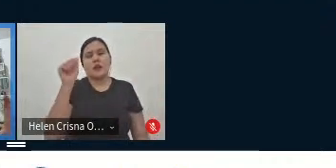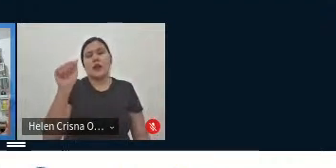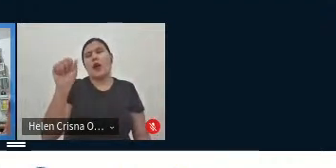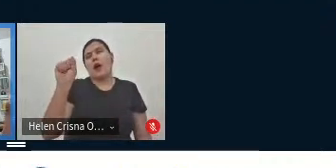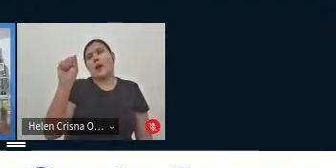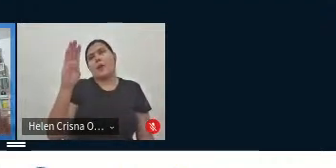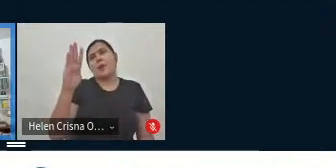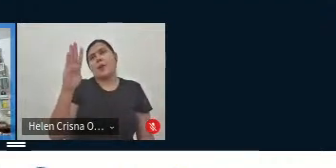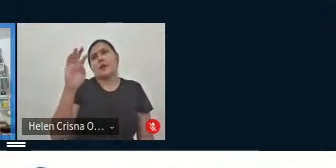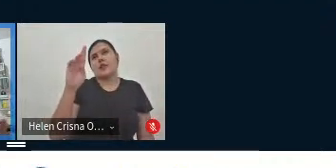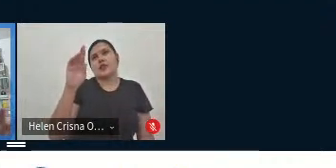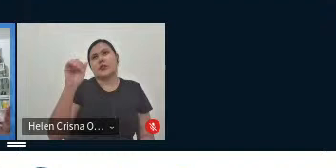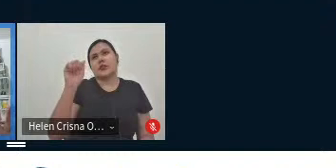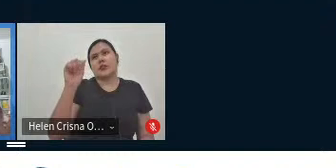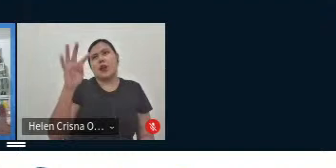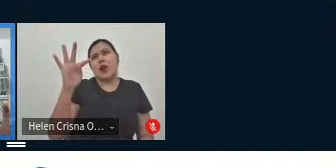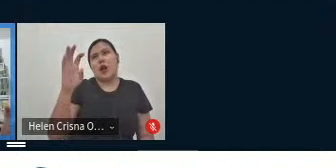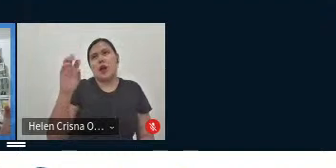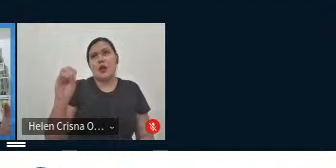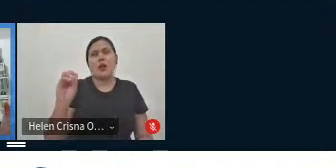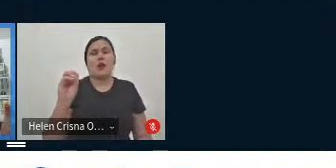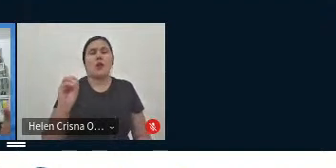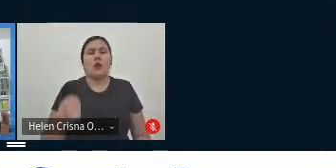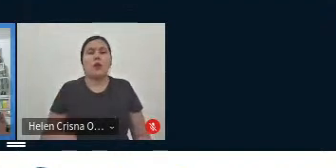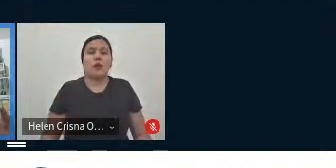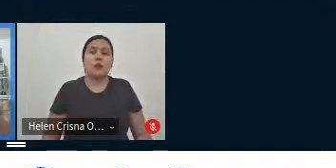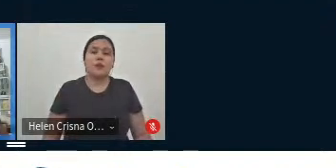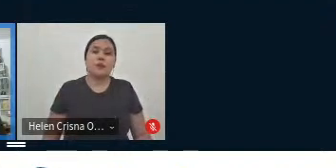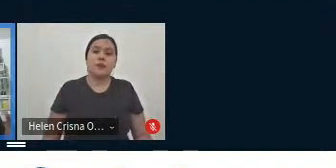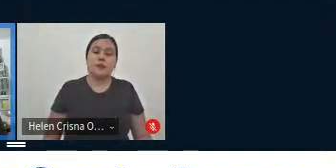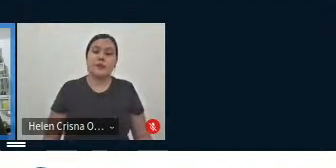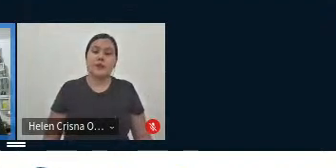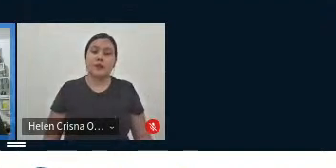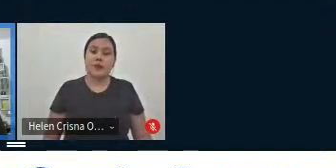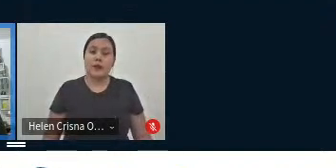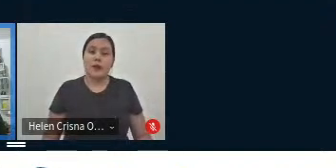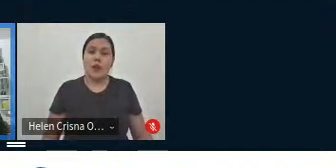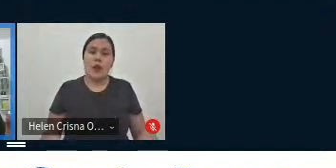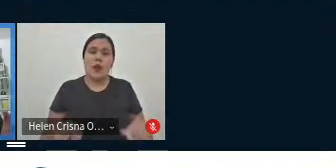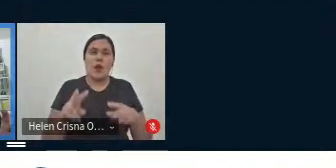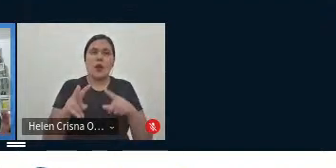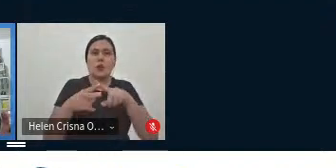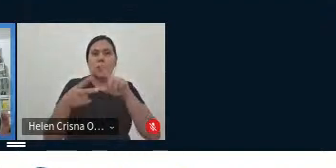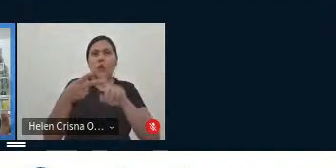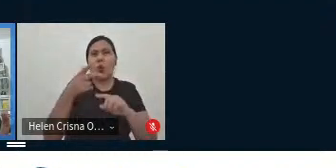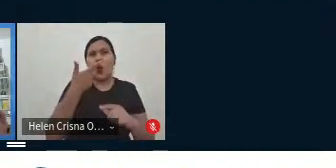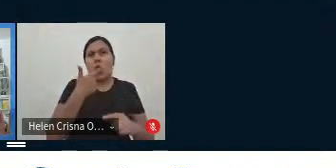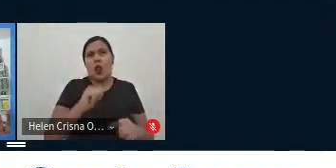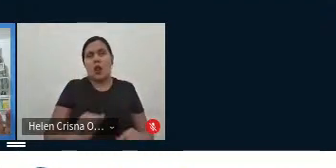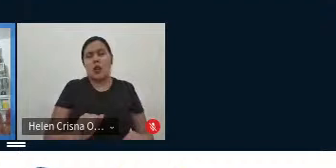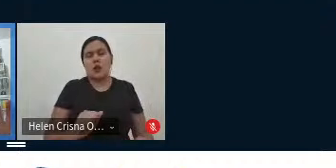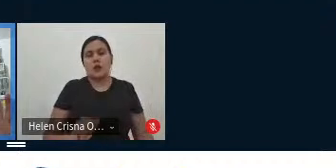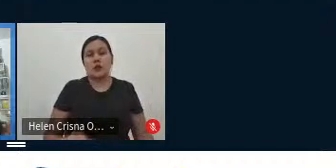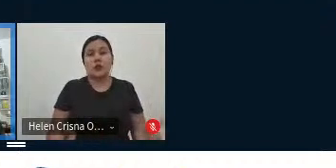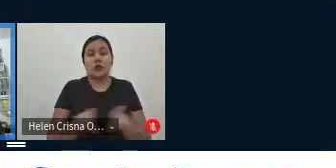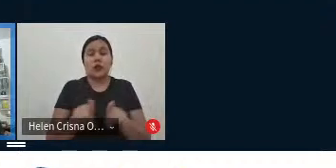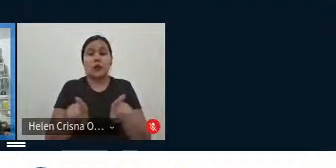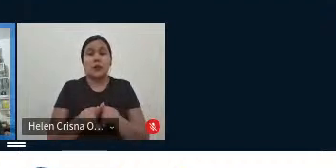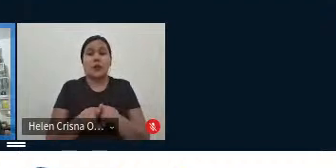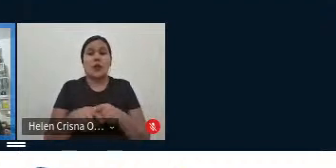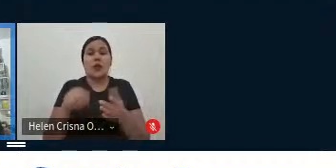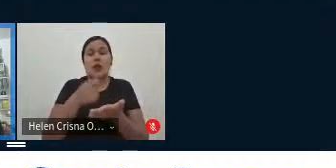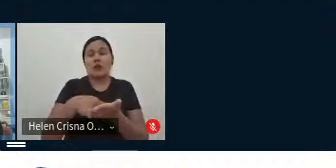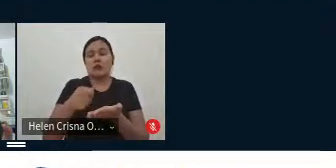que é muito difícil você pensar a abstração, né? Entre duas línguas. E também tem a questão da